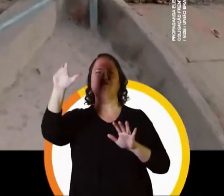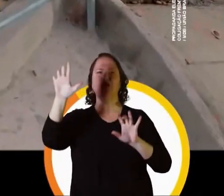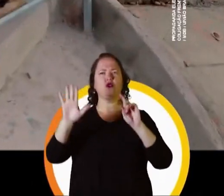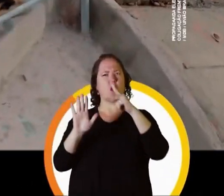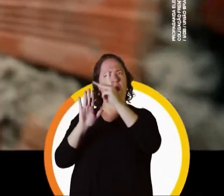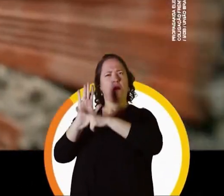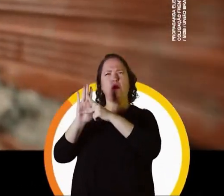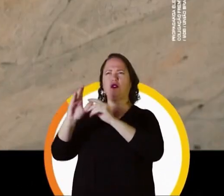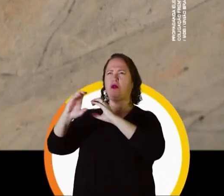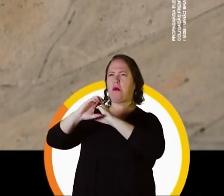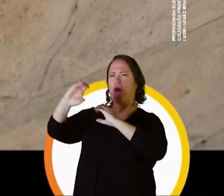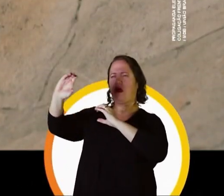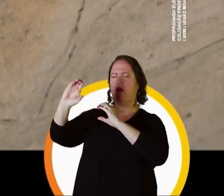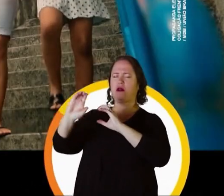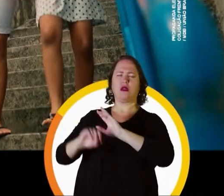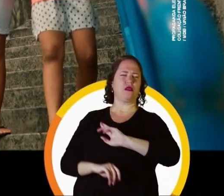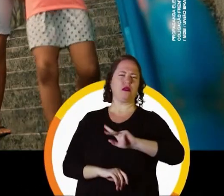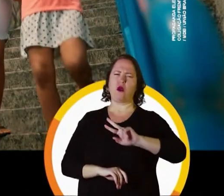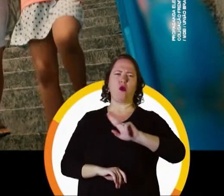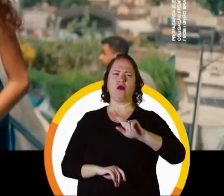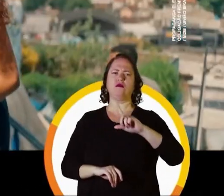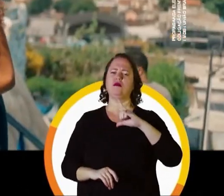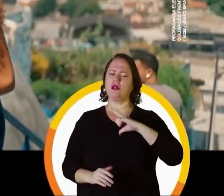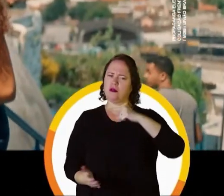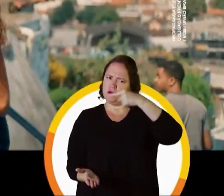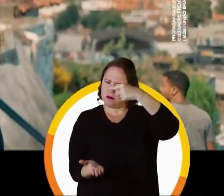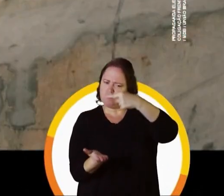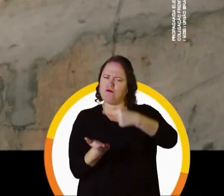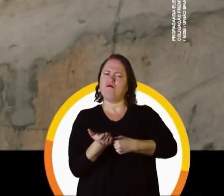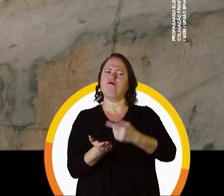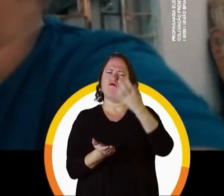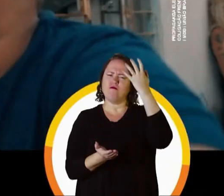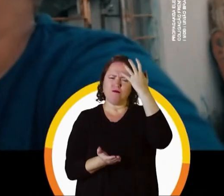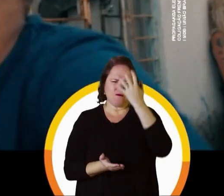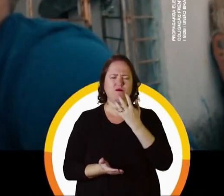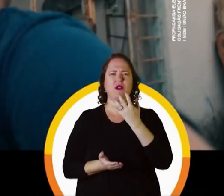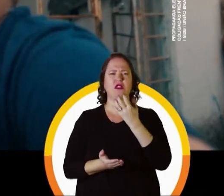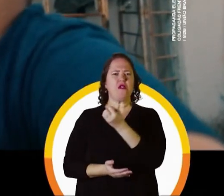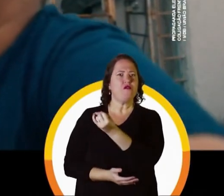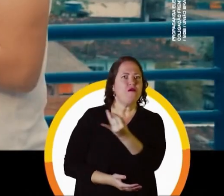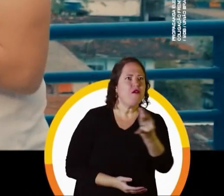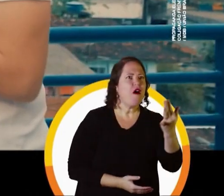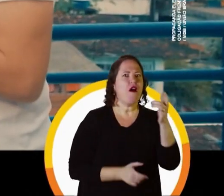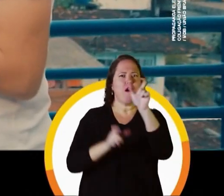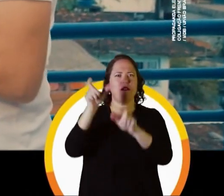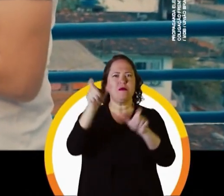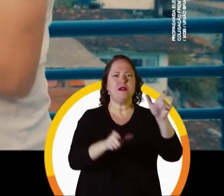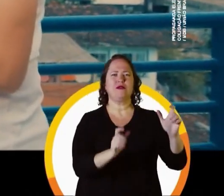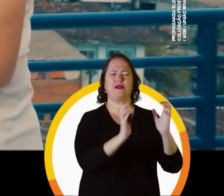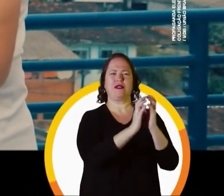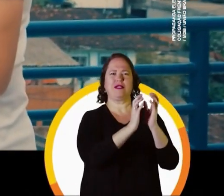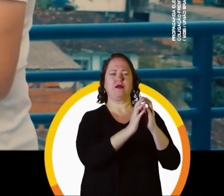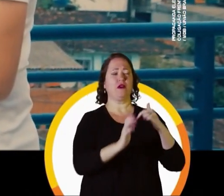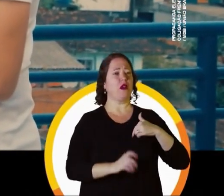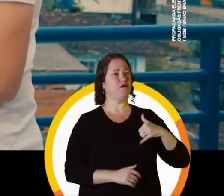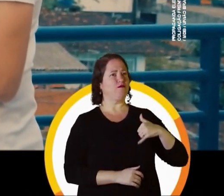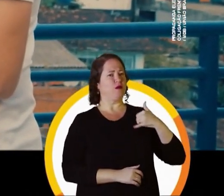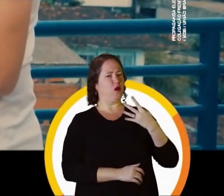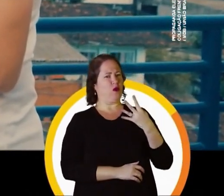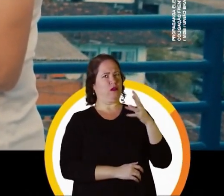projetos de engenharia. Estamos assumindo compromissos com a vida de milhares de Recifenses. Eu tenho 45 anos.